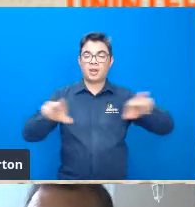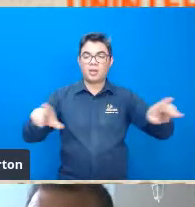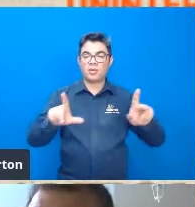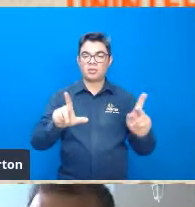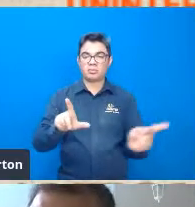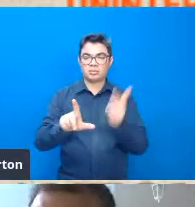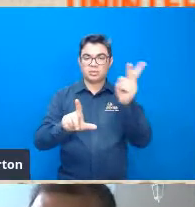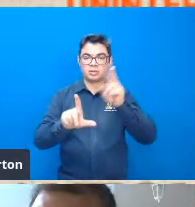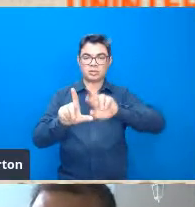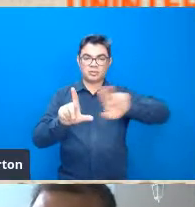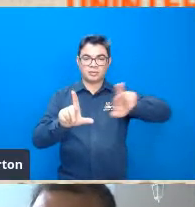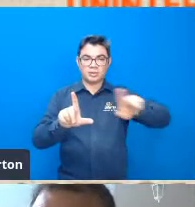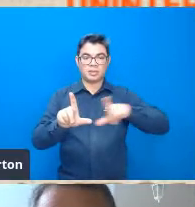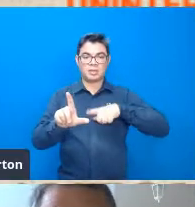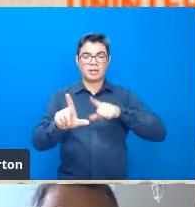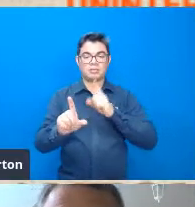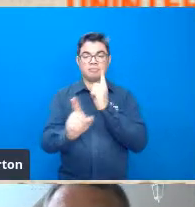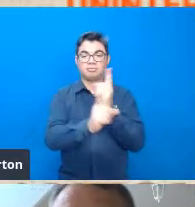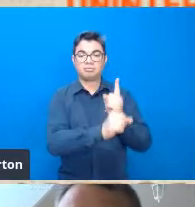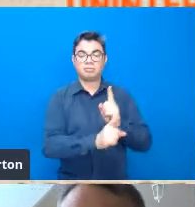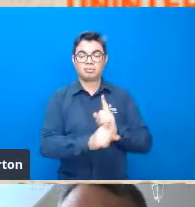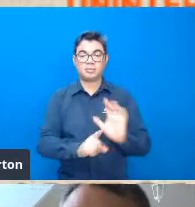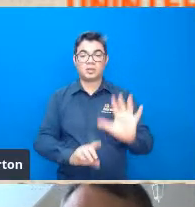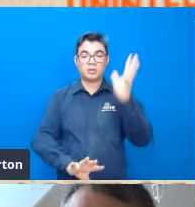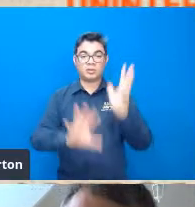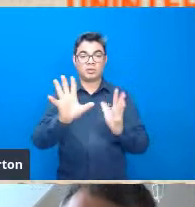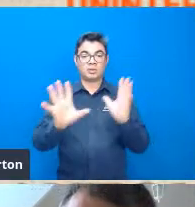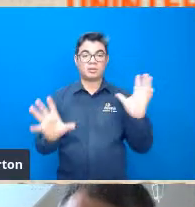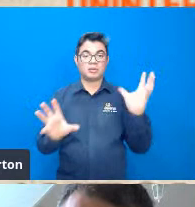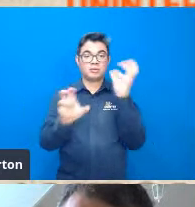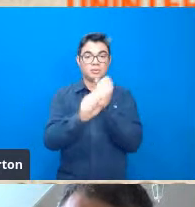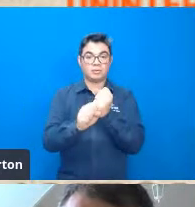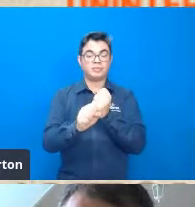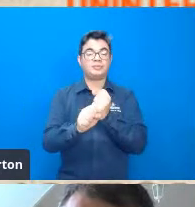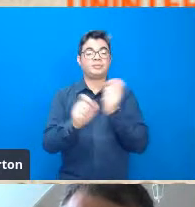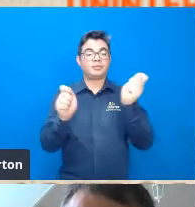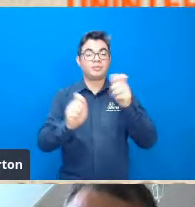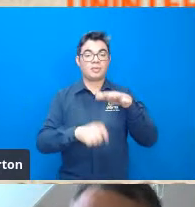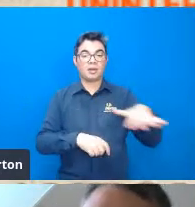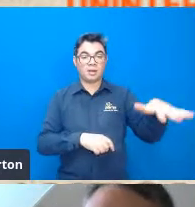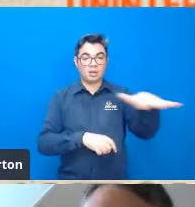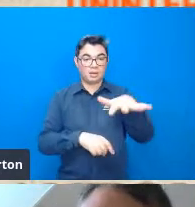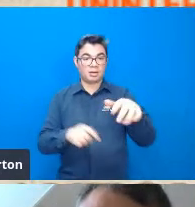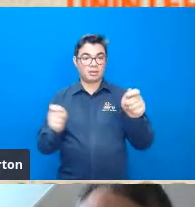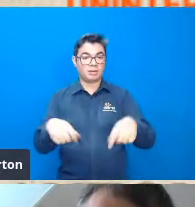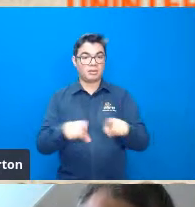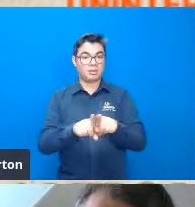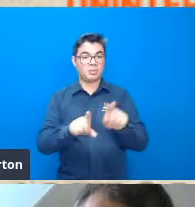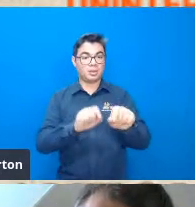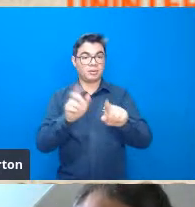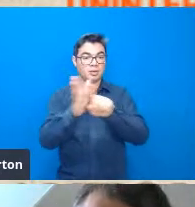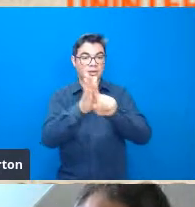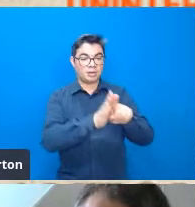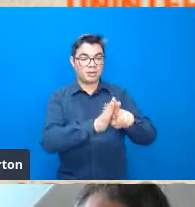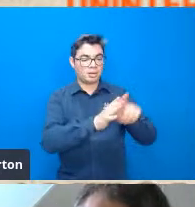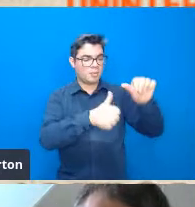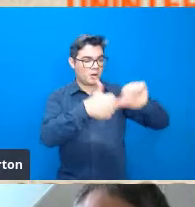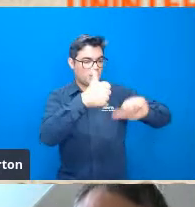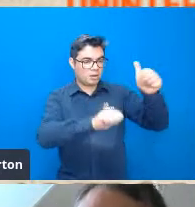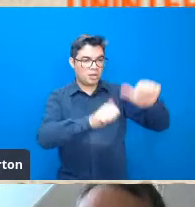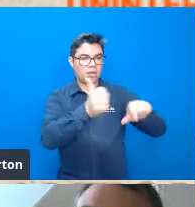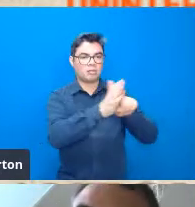acontecendo coisa diferente ali aí ele coleta amostras nessas áreas leva para um laboratório essas